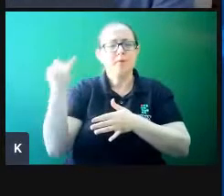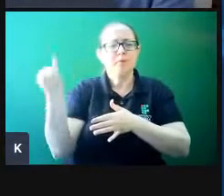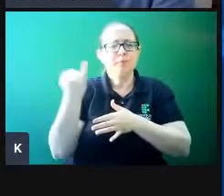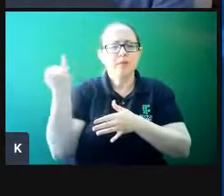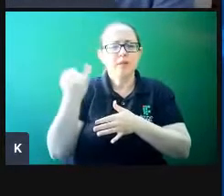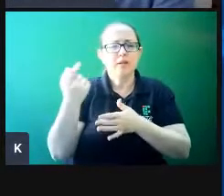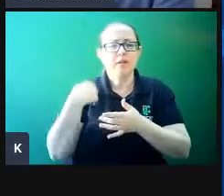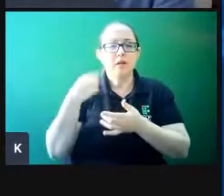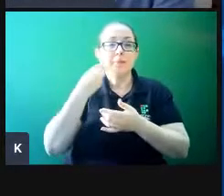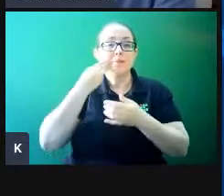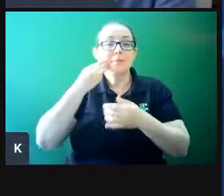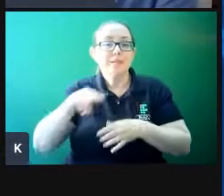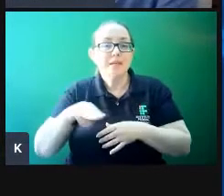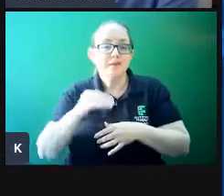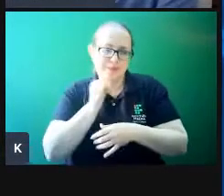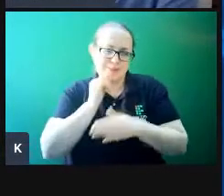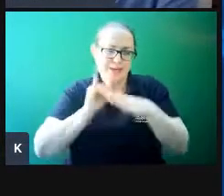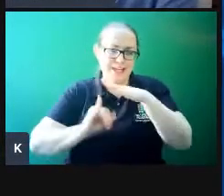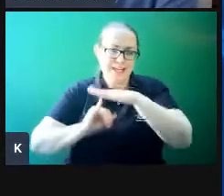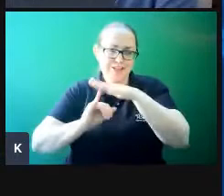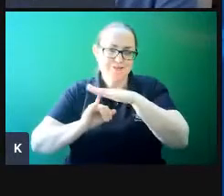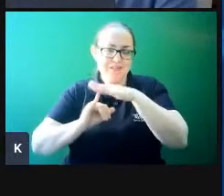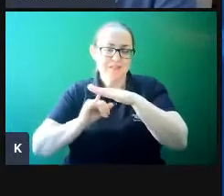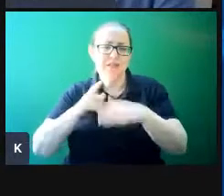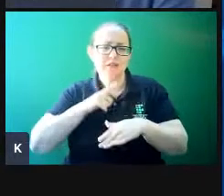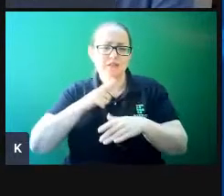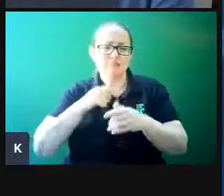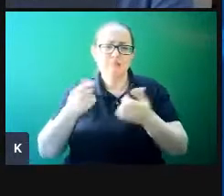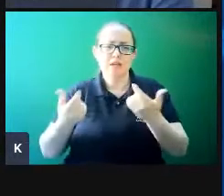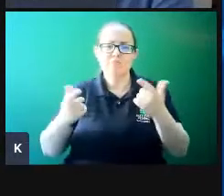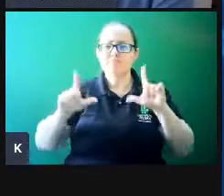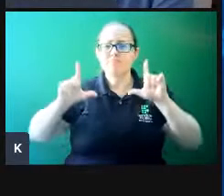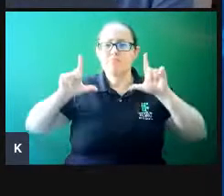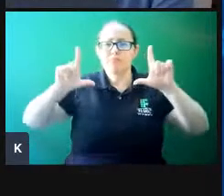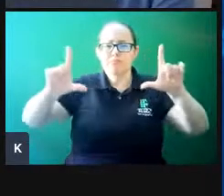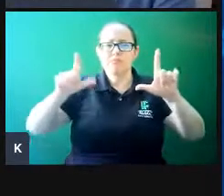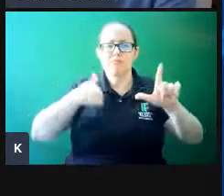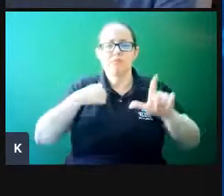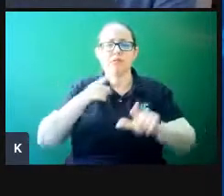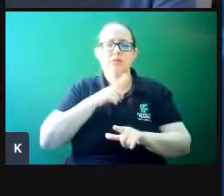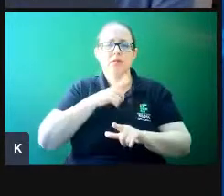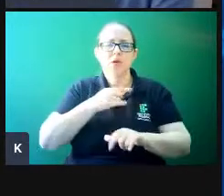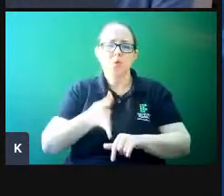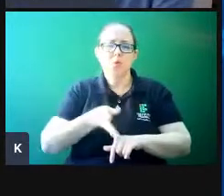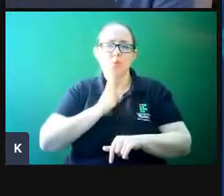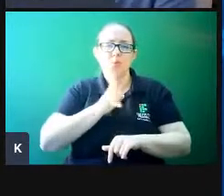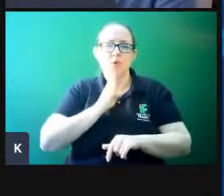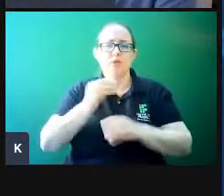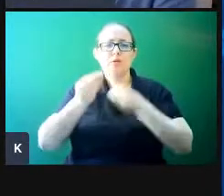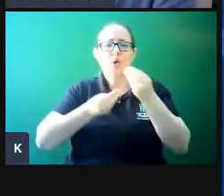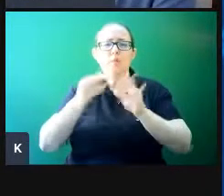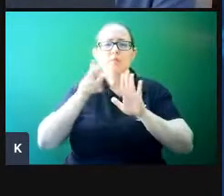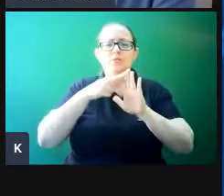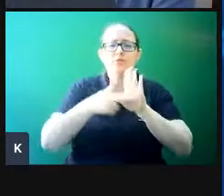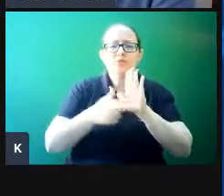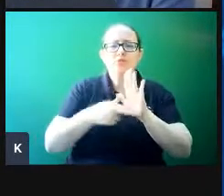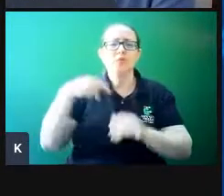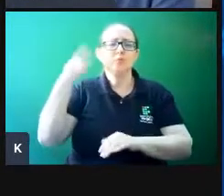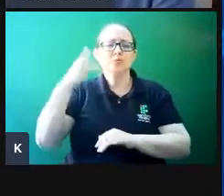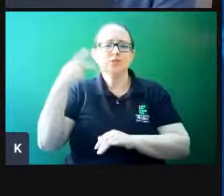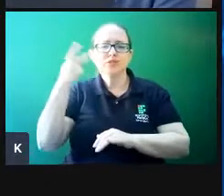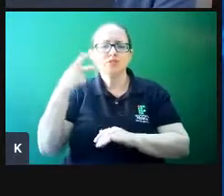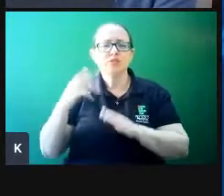a visão, no caso do IFSC, o IFSC tem isso estampado na missão como nós já falamos. Nos regimentos, nas políticas institucionais,